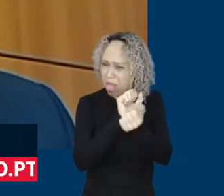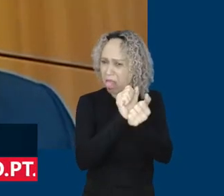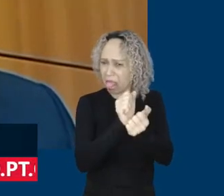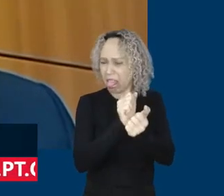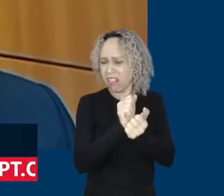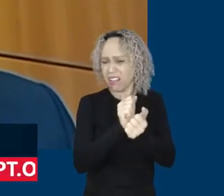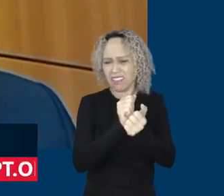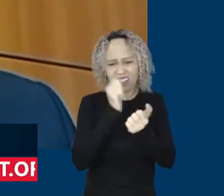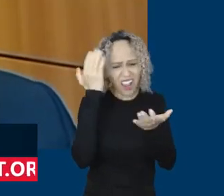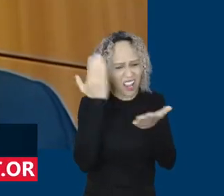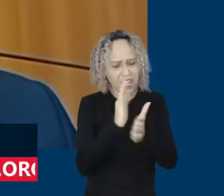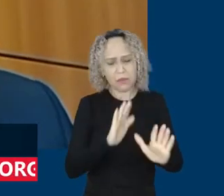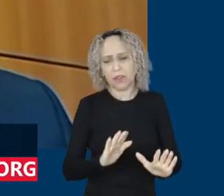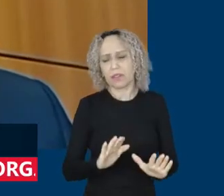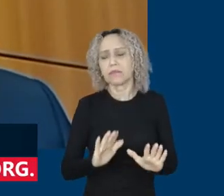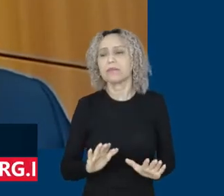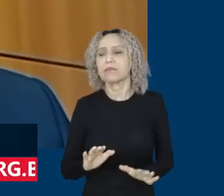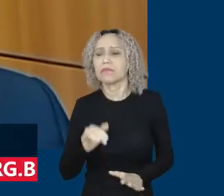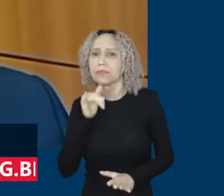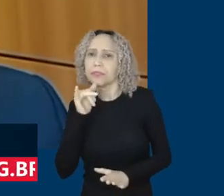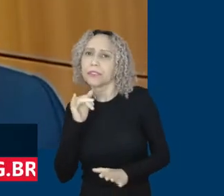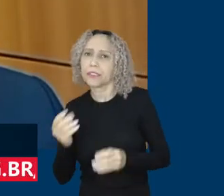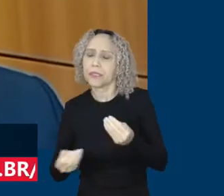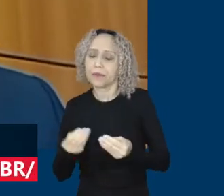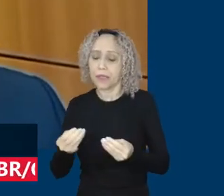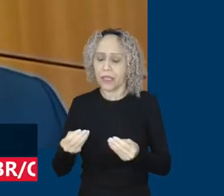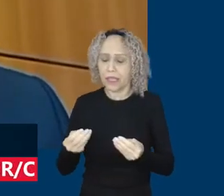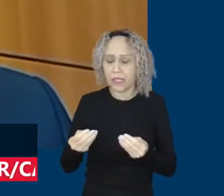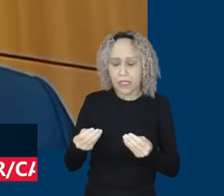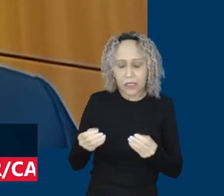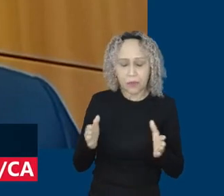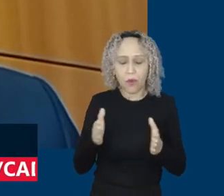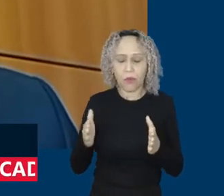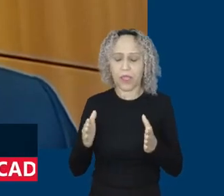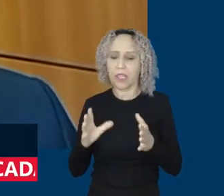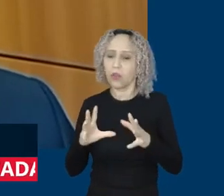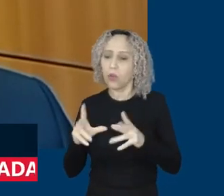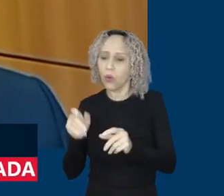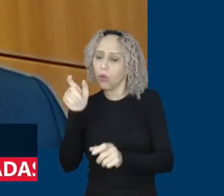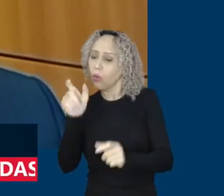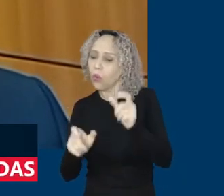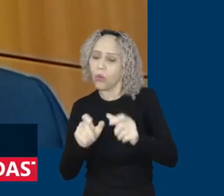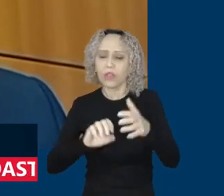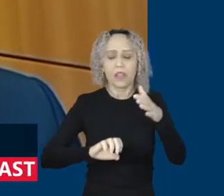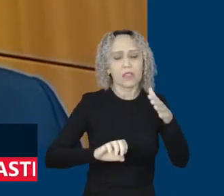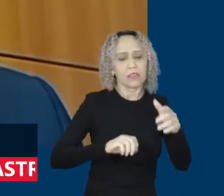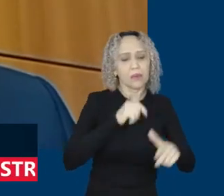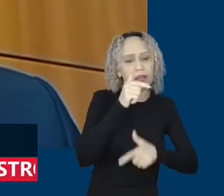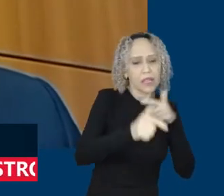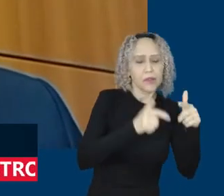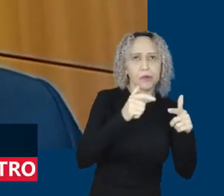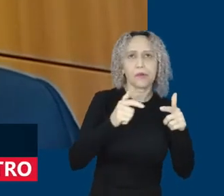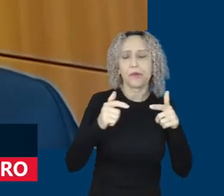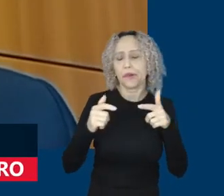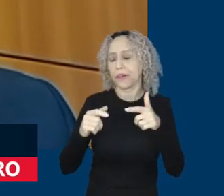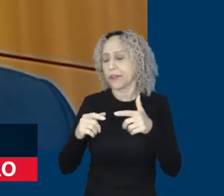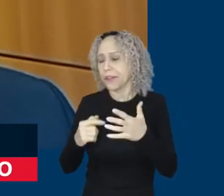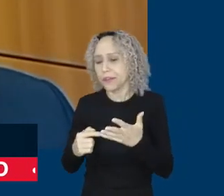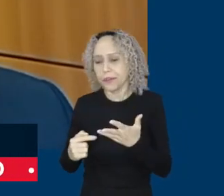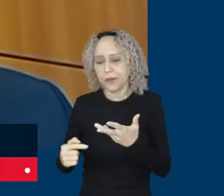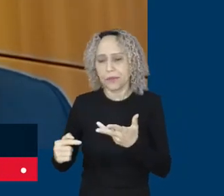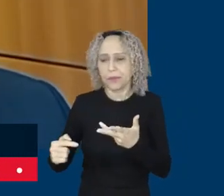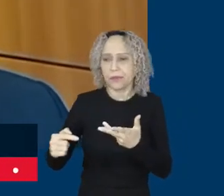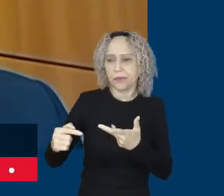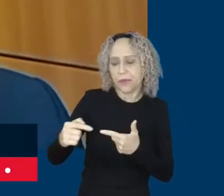categorias que trabalham nesse momento de safra. E, a partir daí, estabelecer um grande acordo coletivo, garantindo